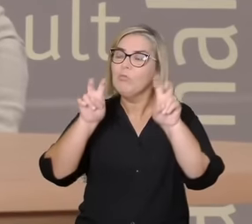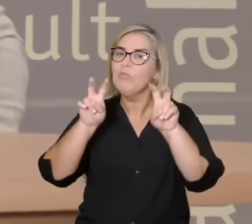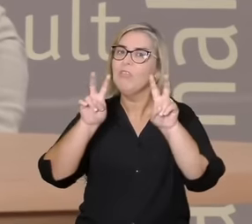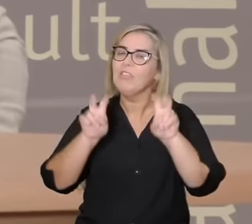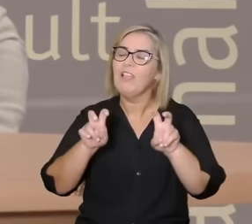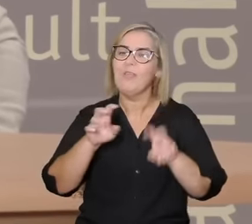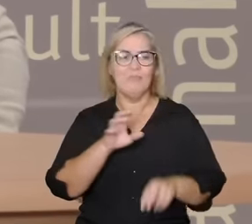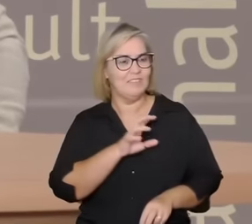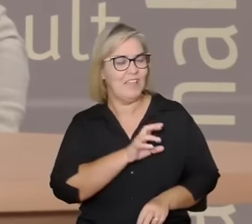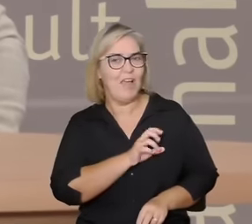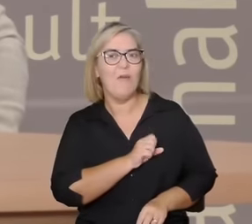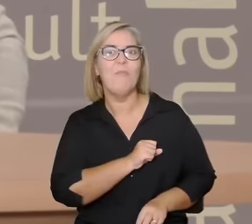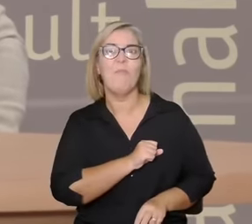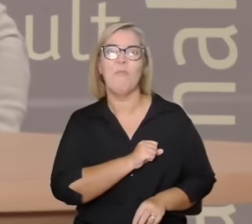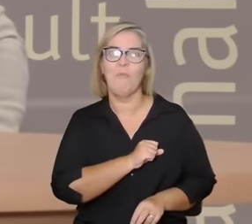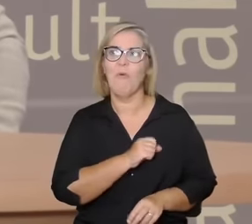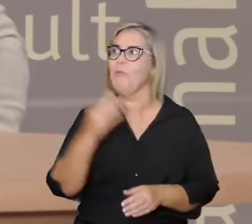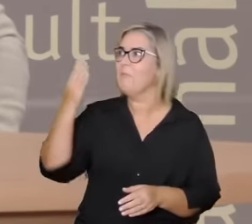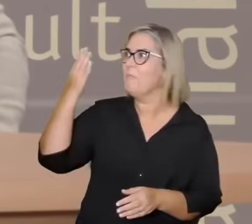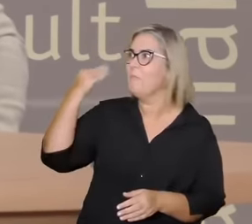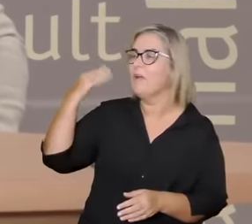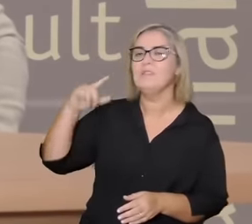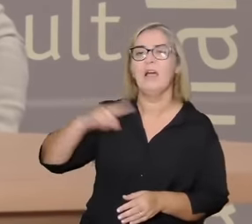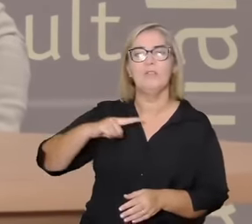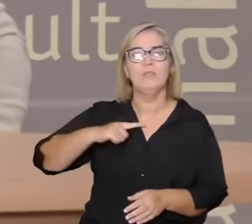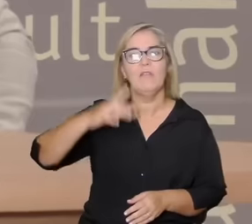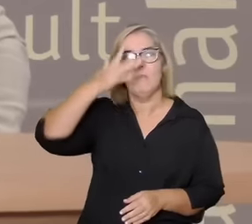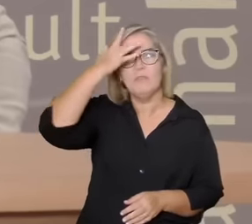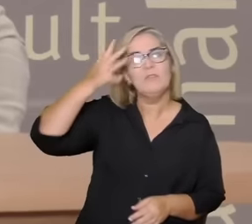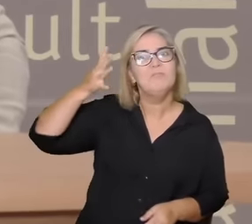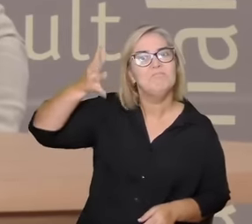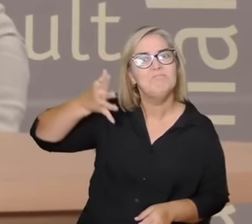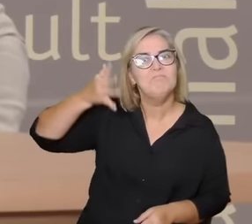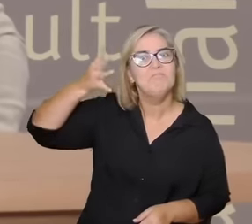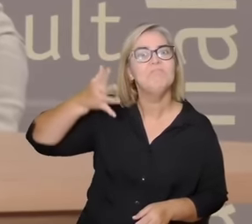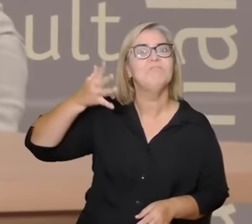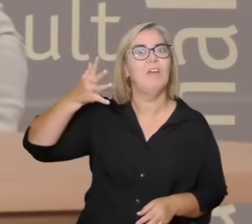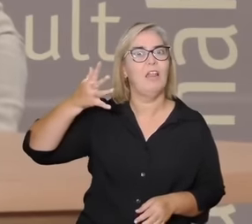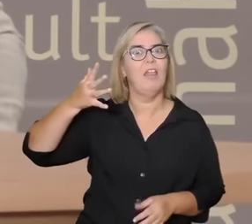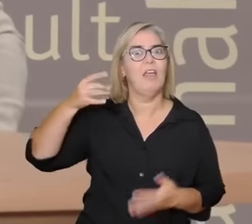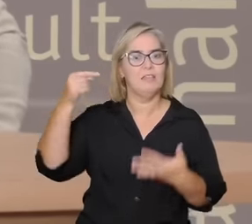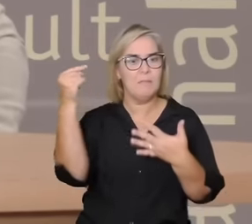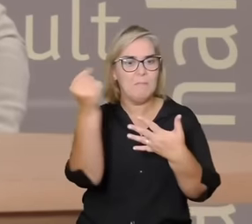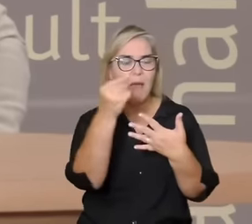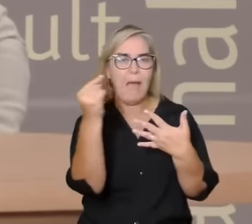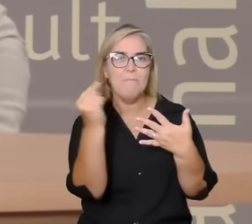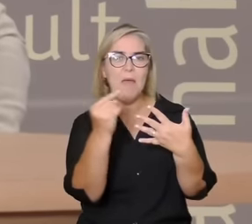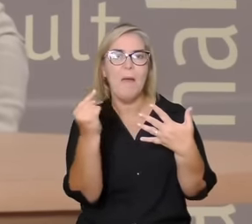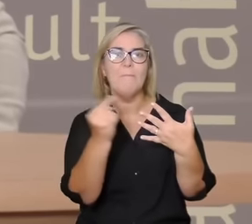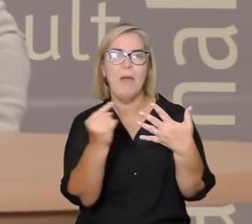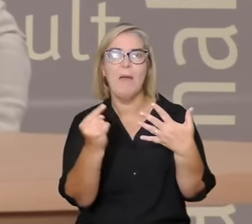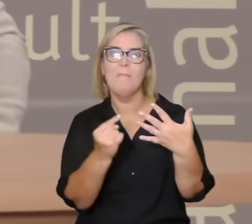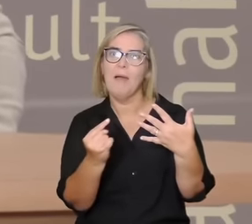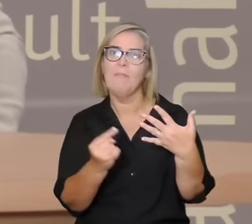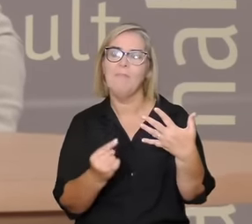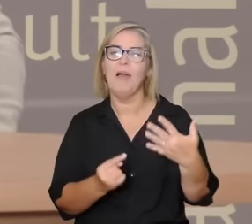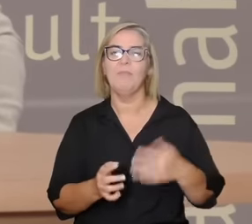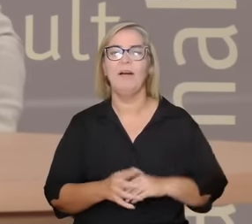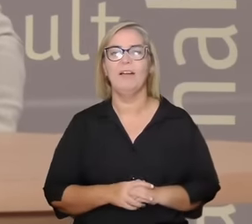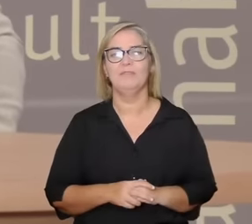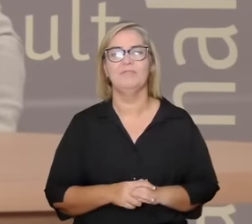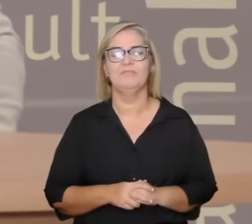como amor com Renato Jalini Ribeiro o Jornal de Freire Costa com Flávio de Covate